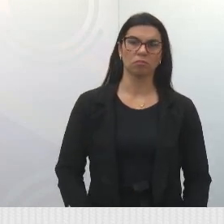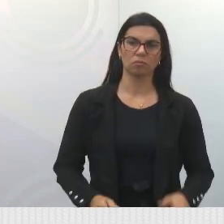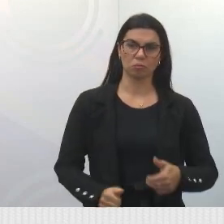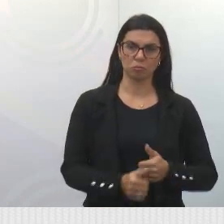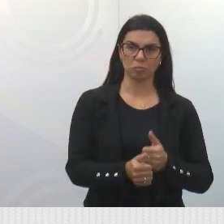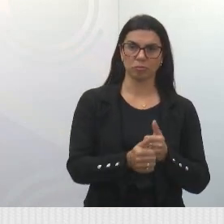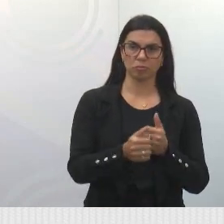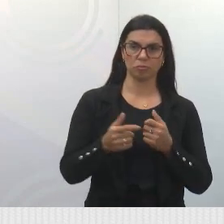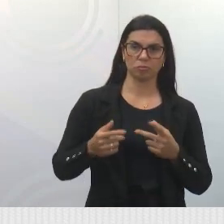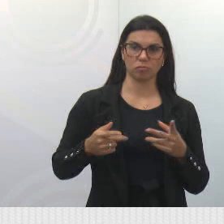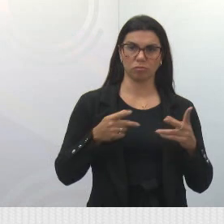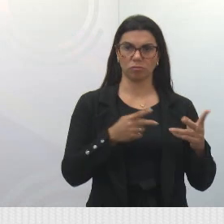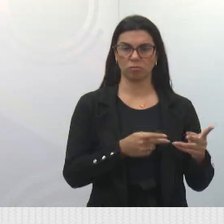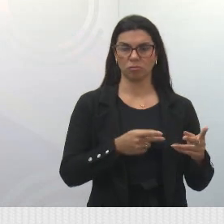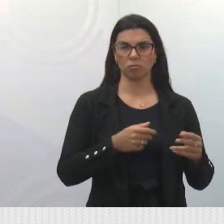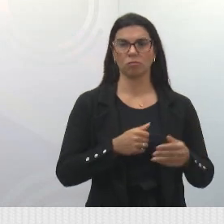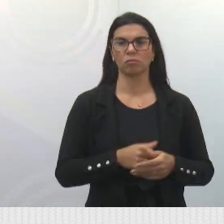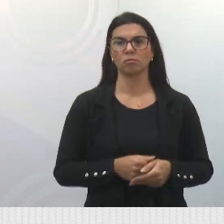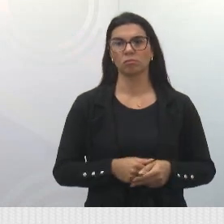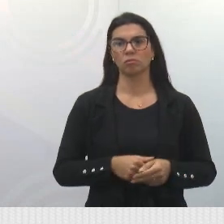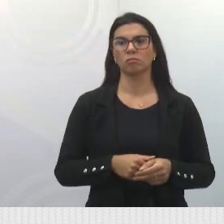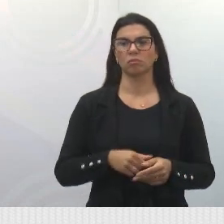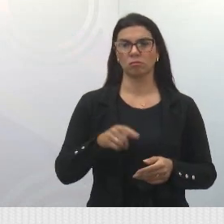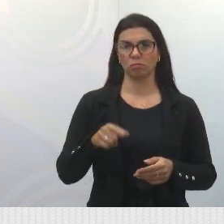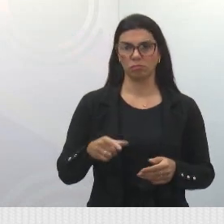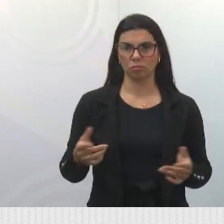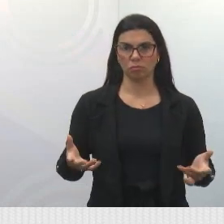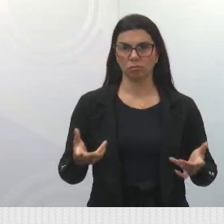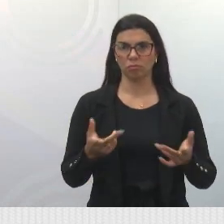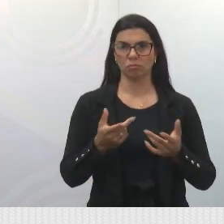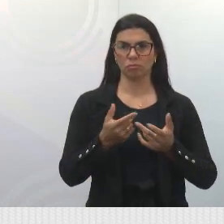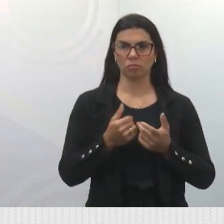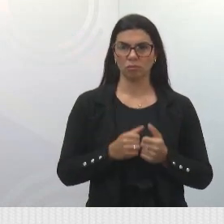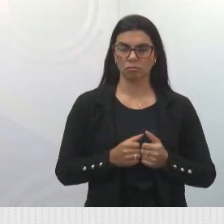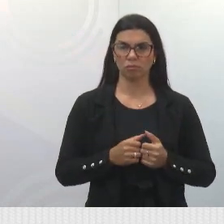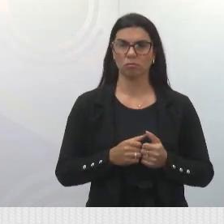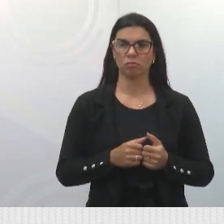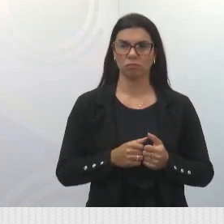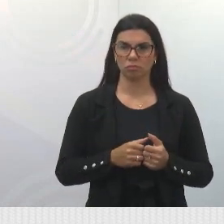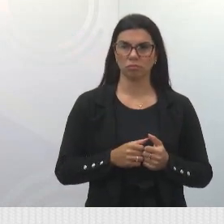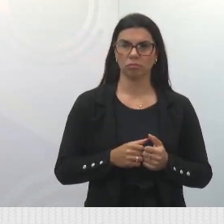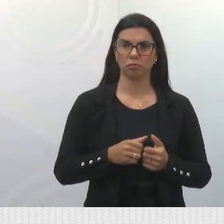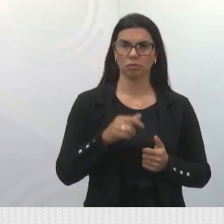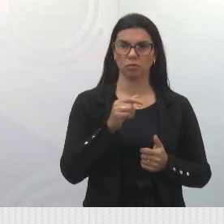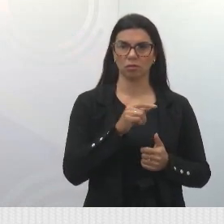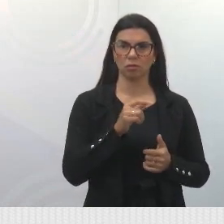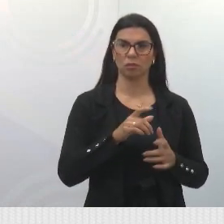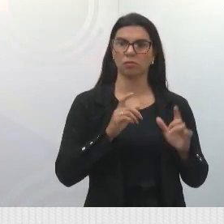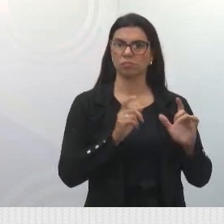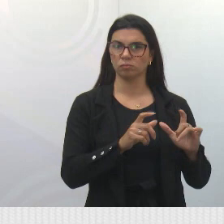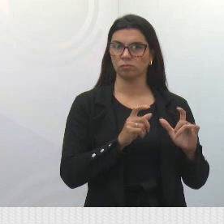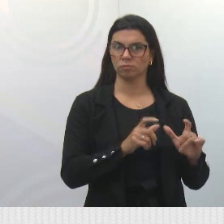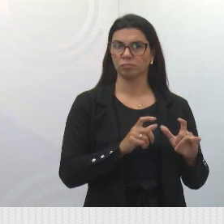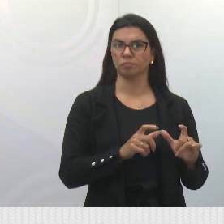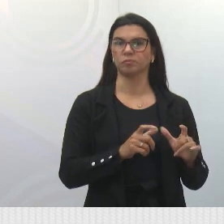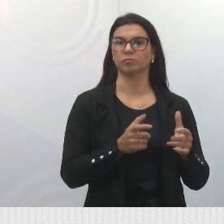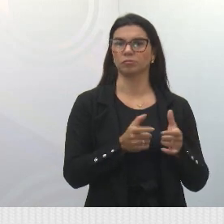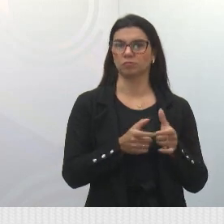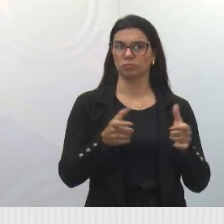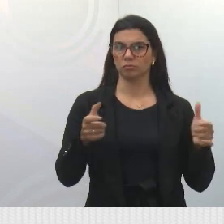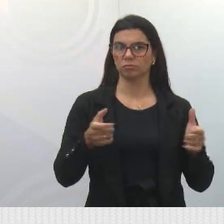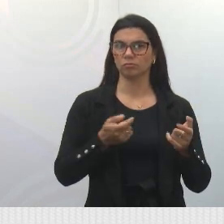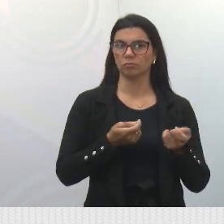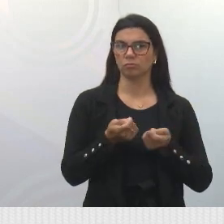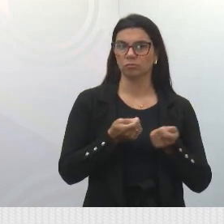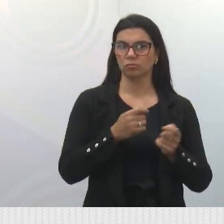acompanhou nessa visita. É impressionante realmente o tamanho do equipamento que está aí. E é daí que é controlada